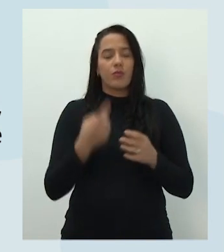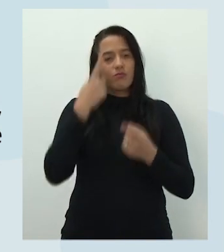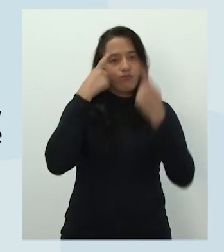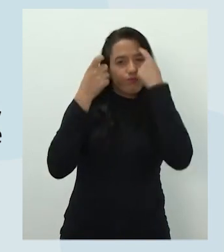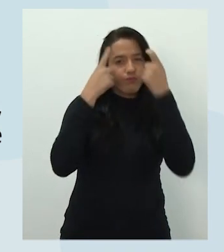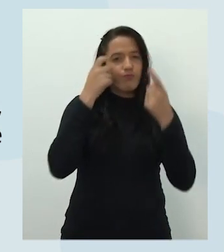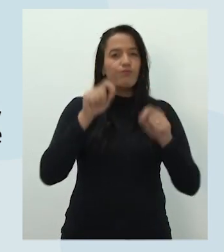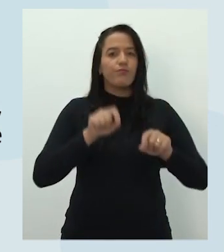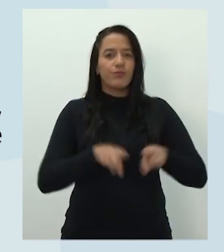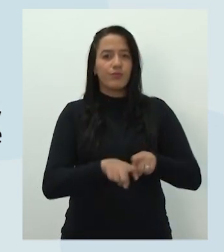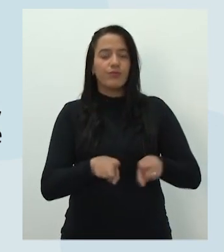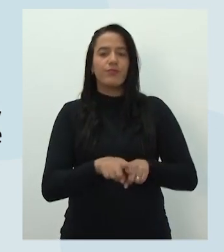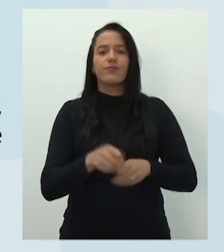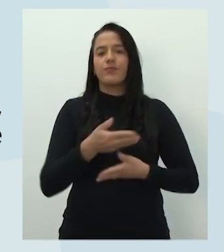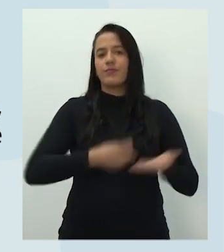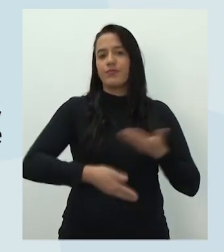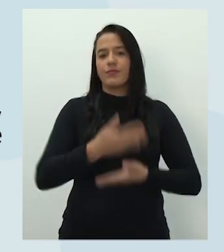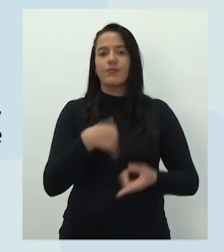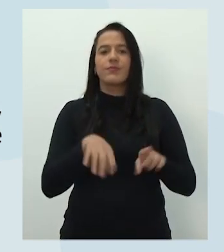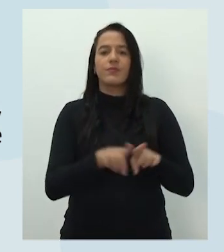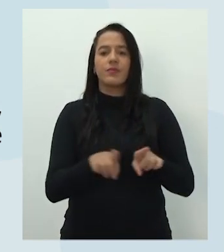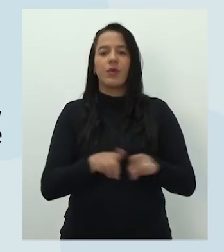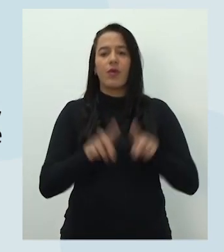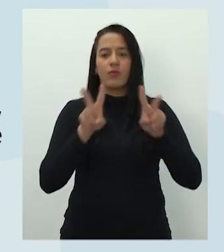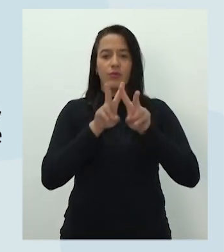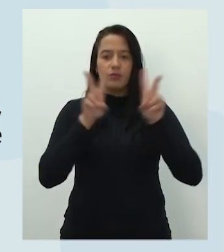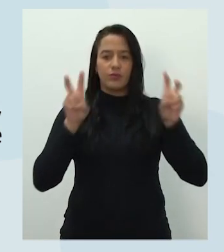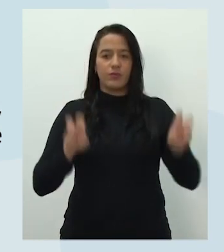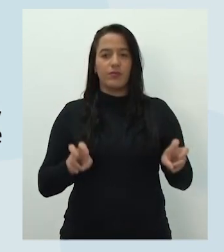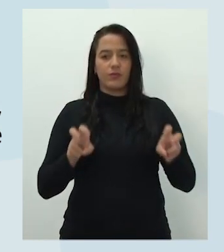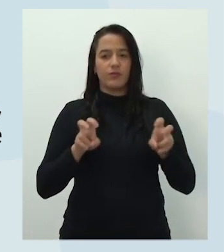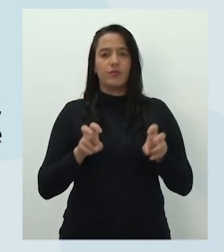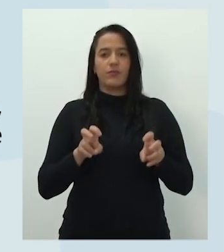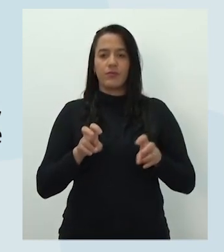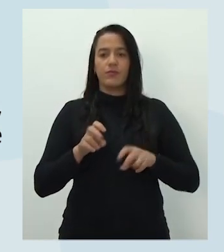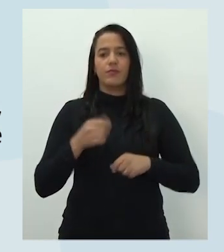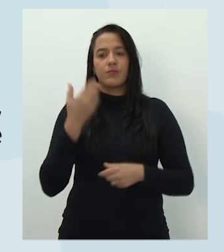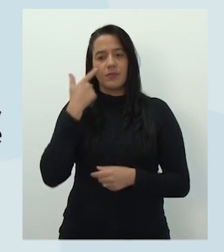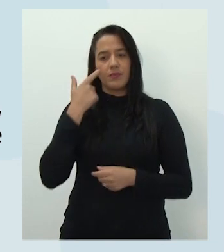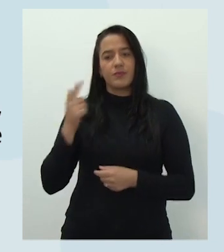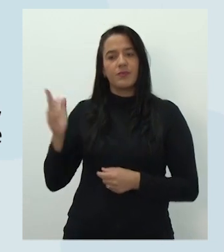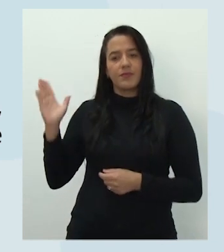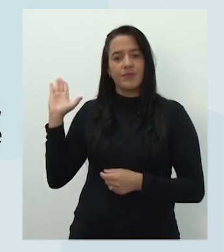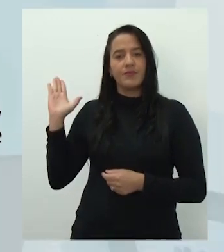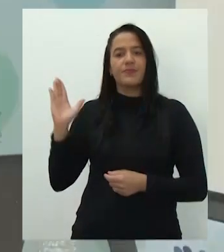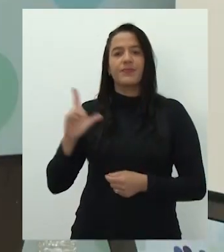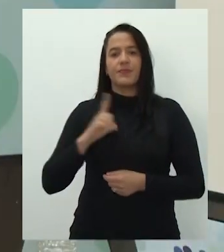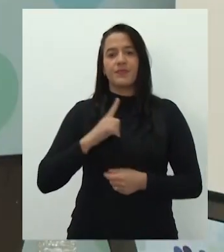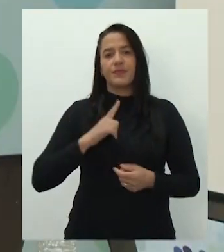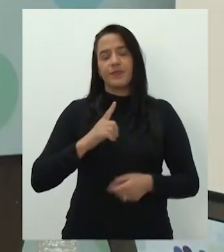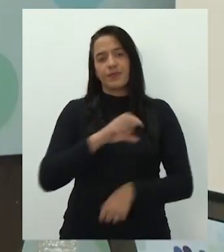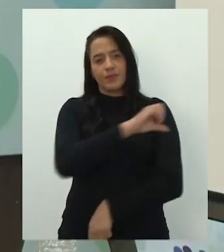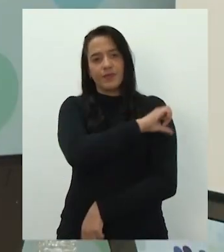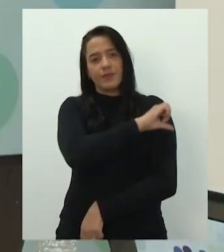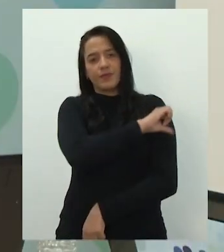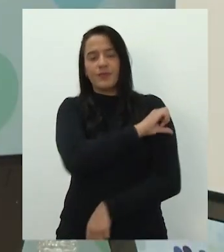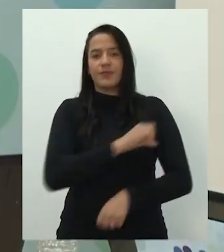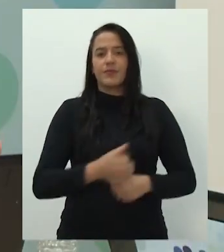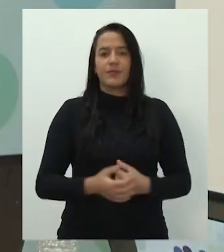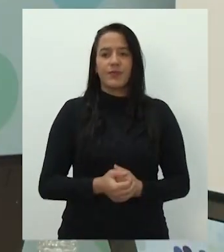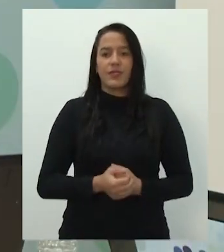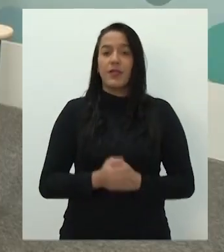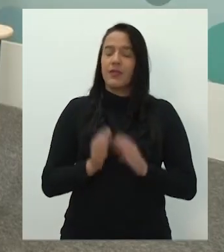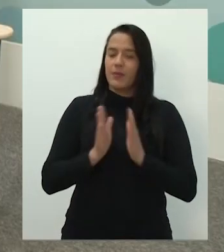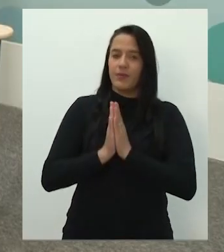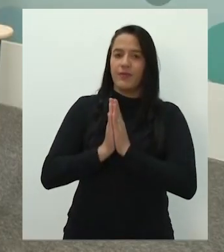circulação. O tema da aula é tipologia e gêneros textuais, né? Etapa de ensino nono ano. Então professora, não me